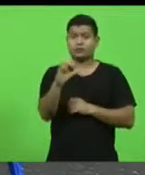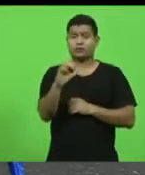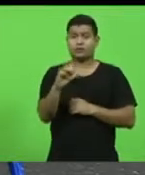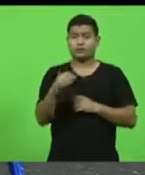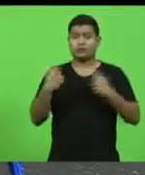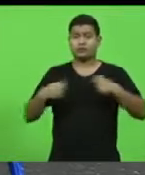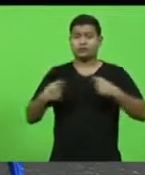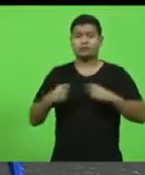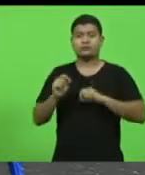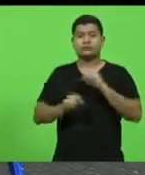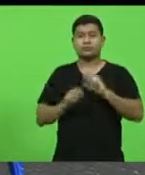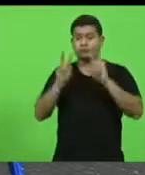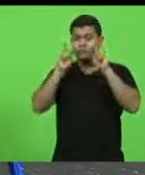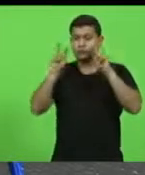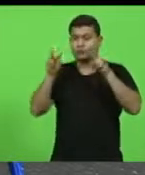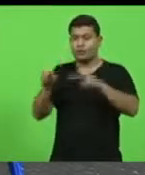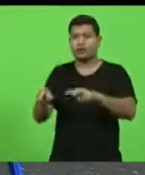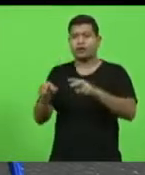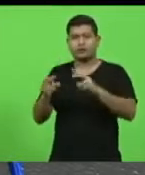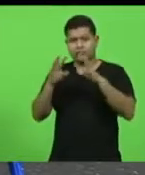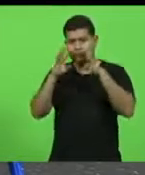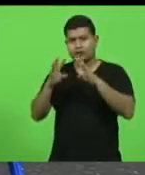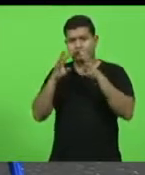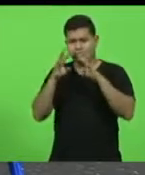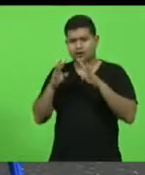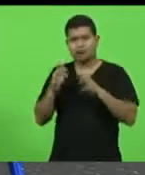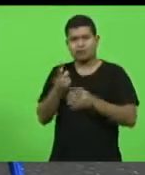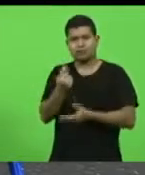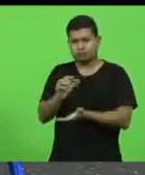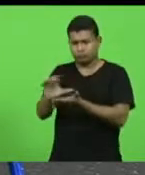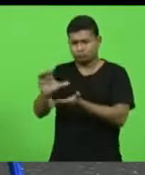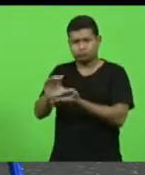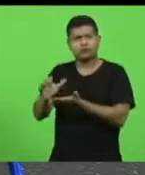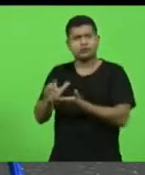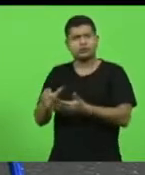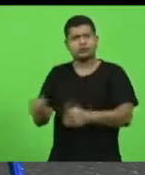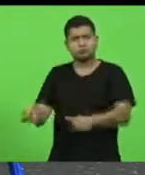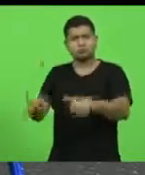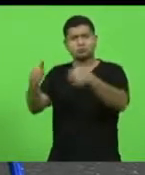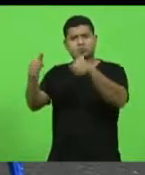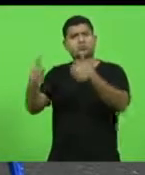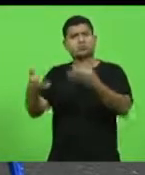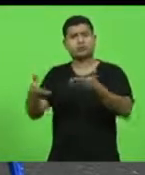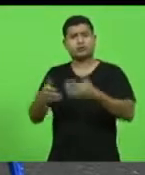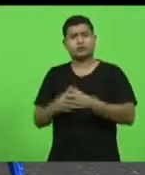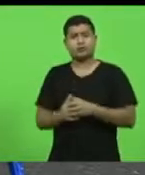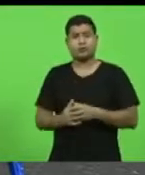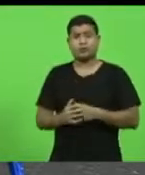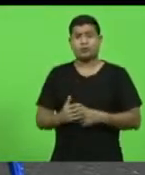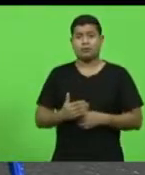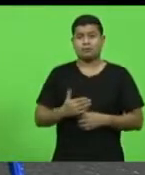com atenção para que pelo menos um